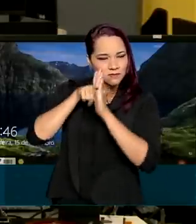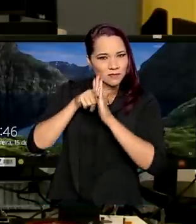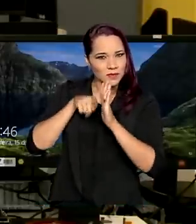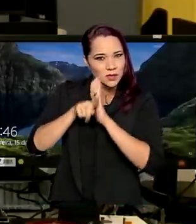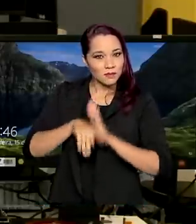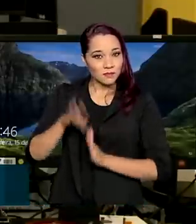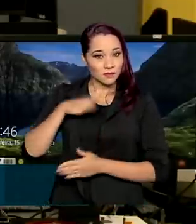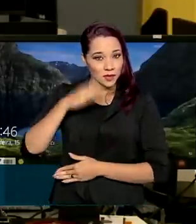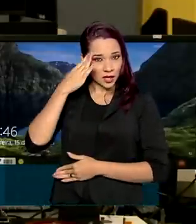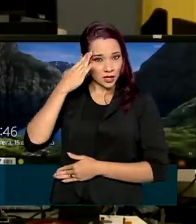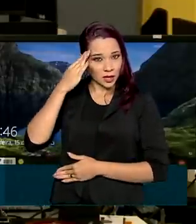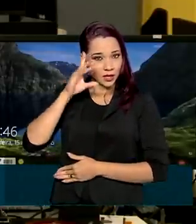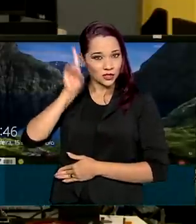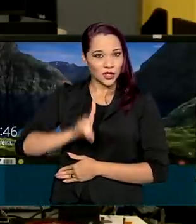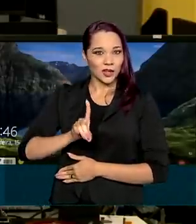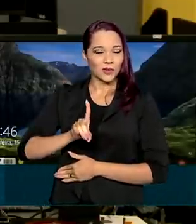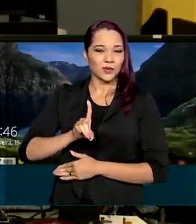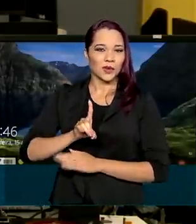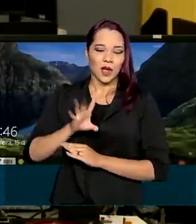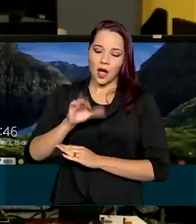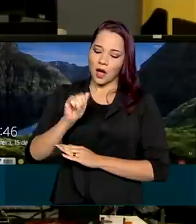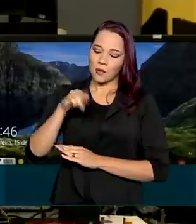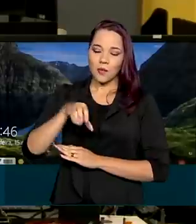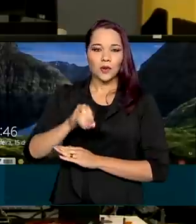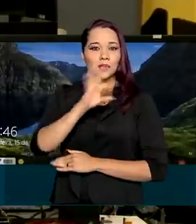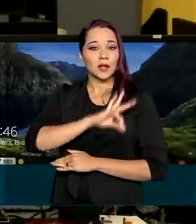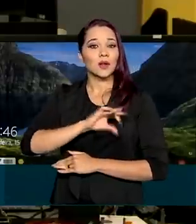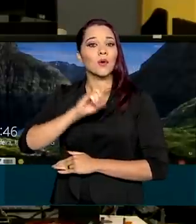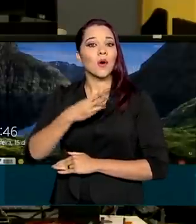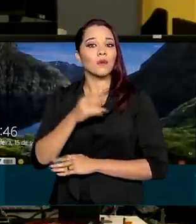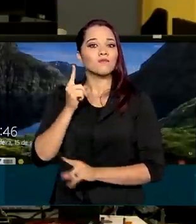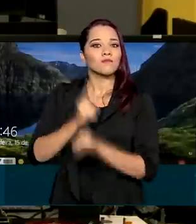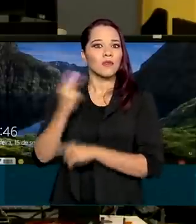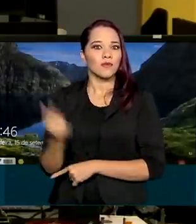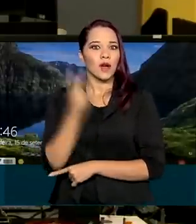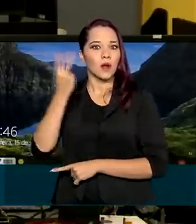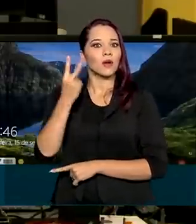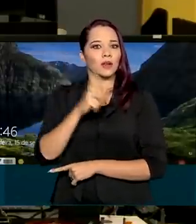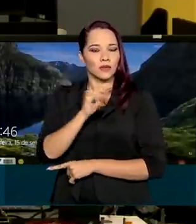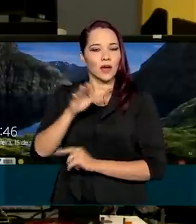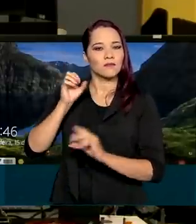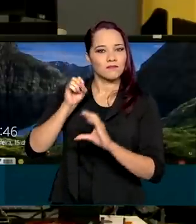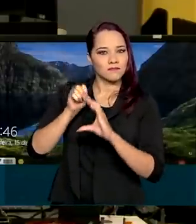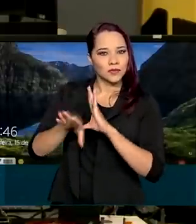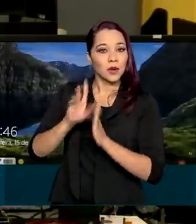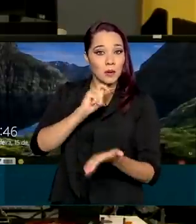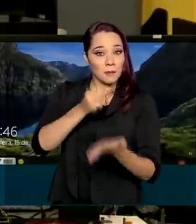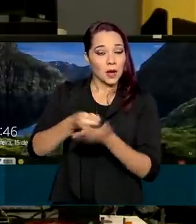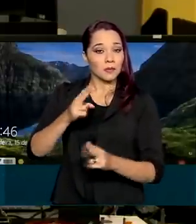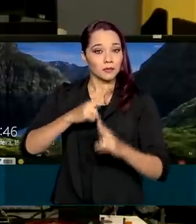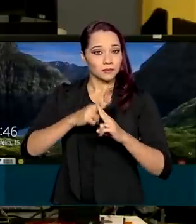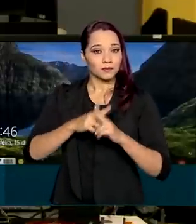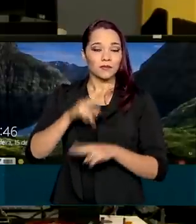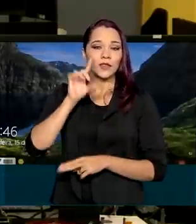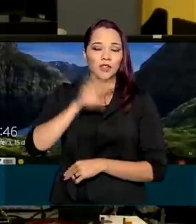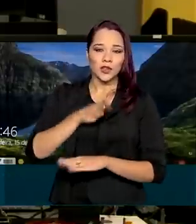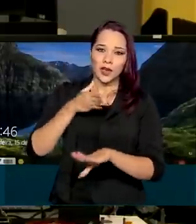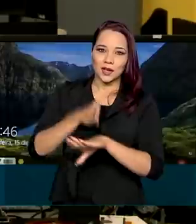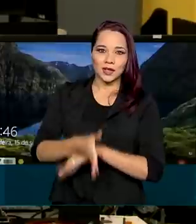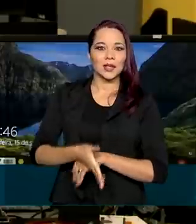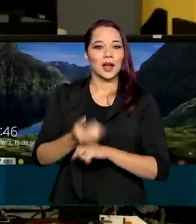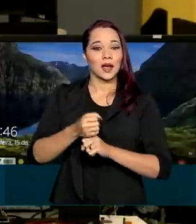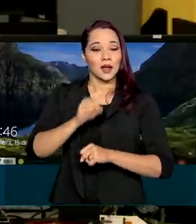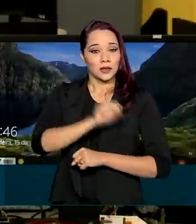tem o direito ao abono salarial ou descobrir o valor que será pago pela Caixa, basta entrar